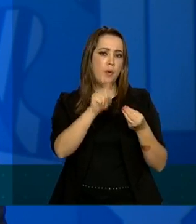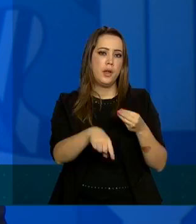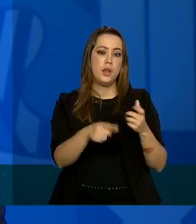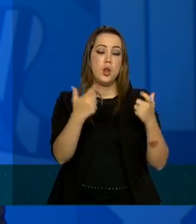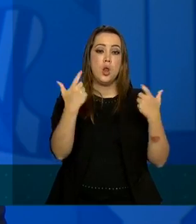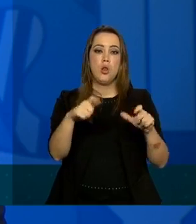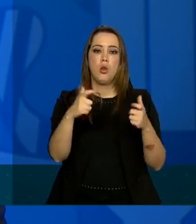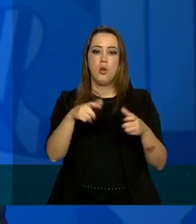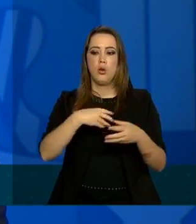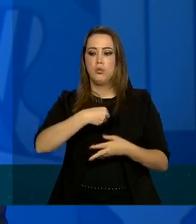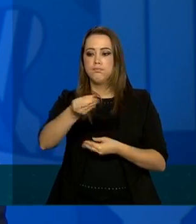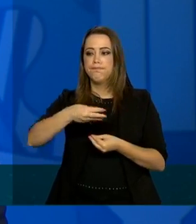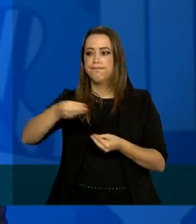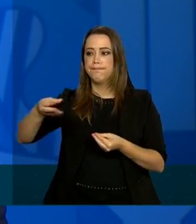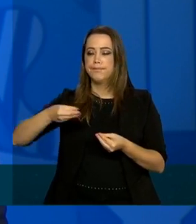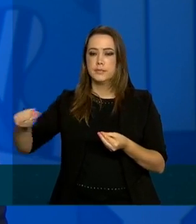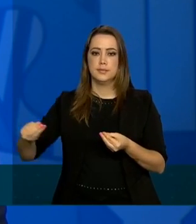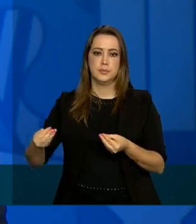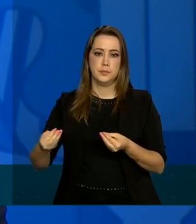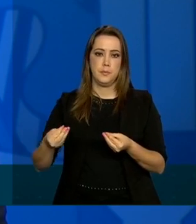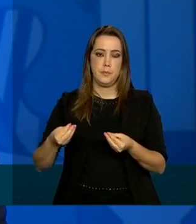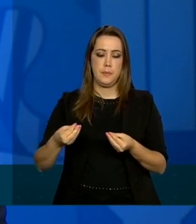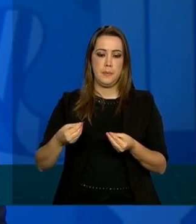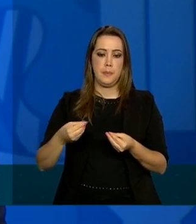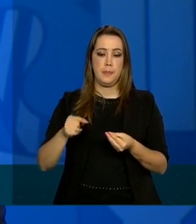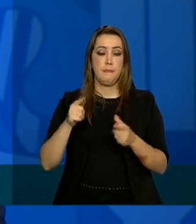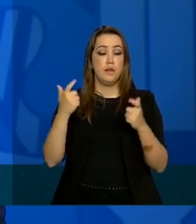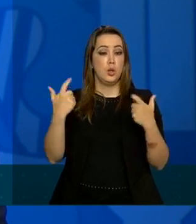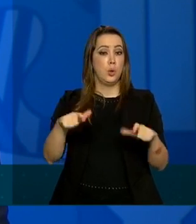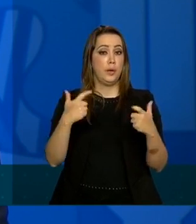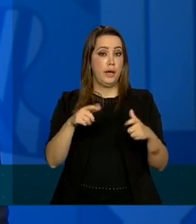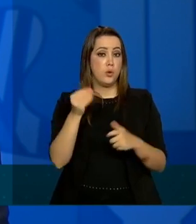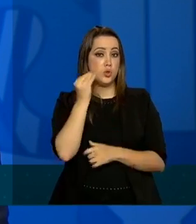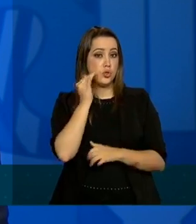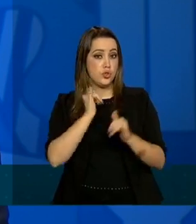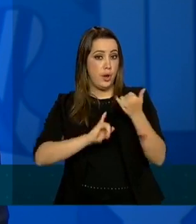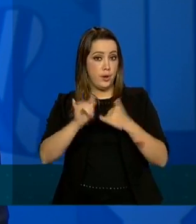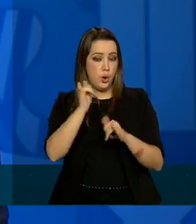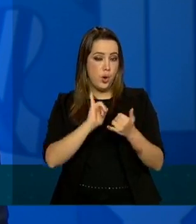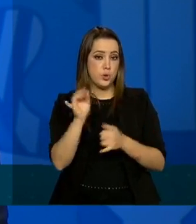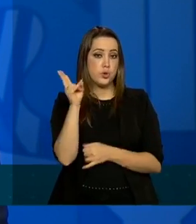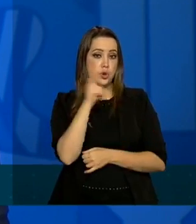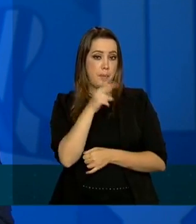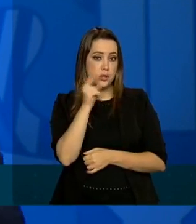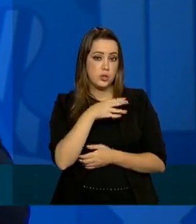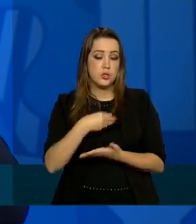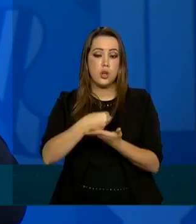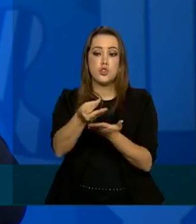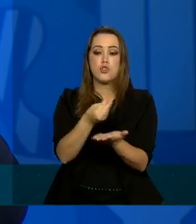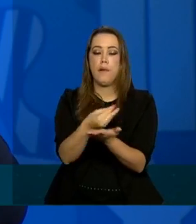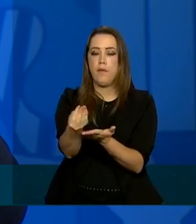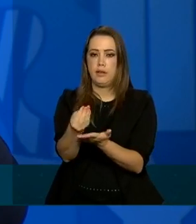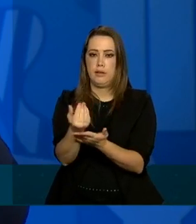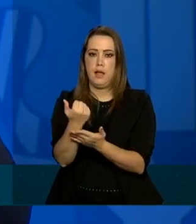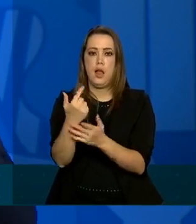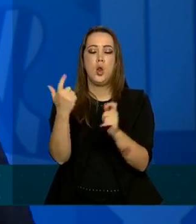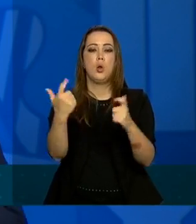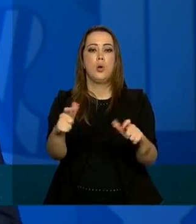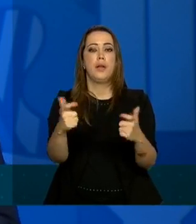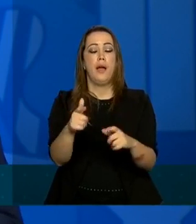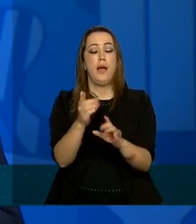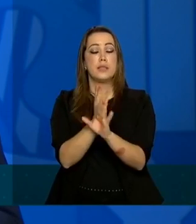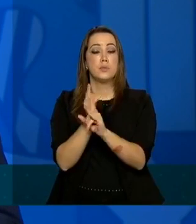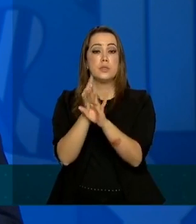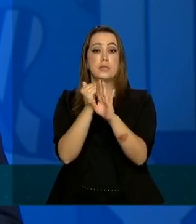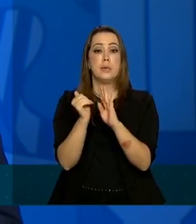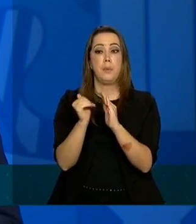central de distribuição central de diagnóstico de emergência e que a gente vai prover os municípios acima de 500 mil habitantes